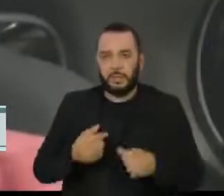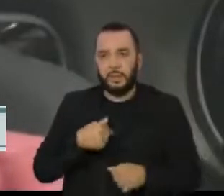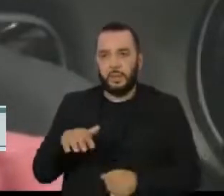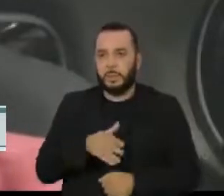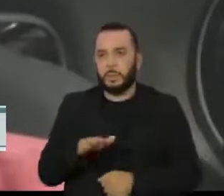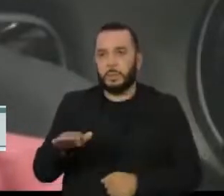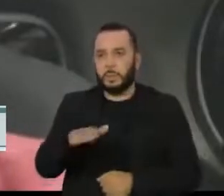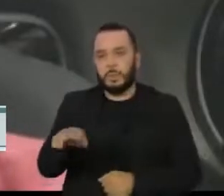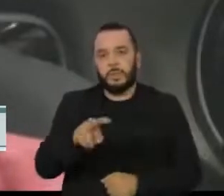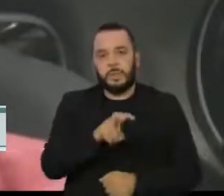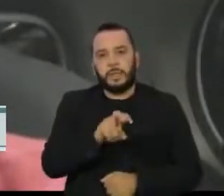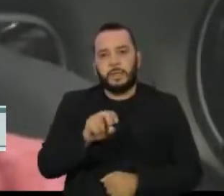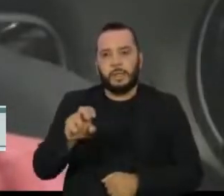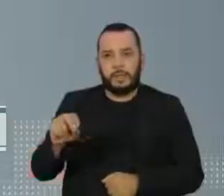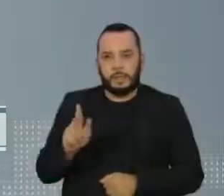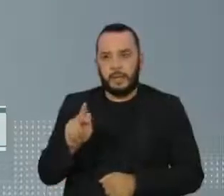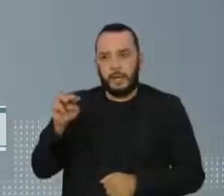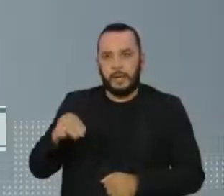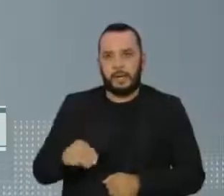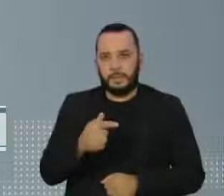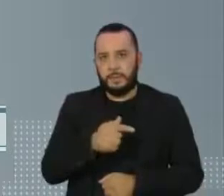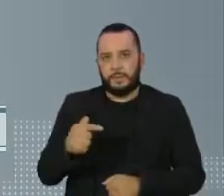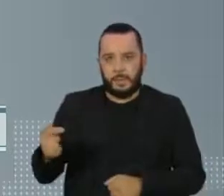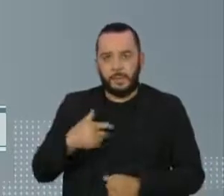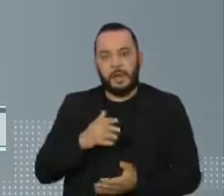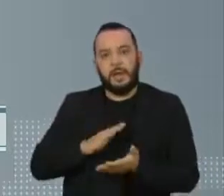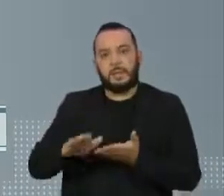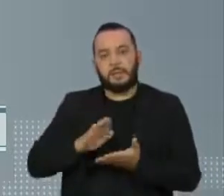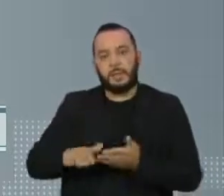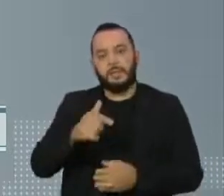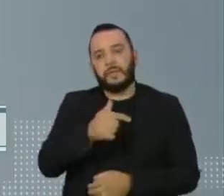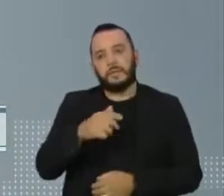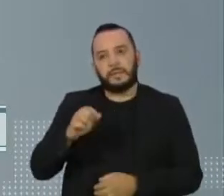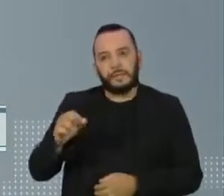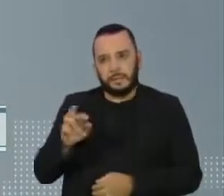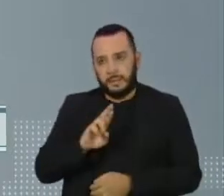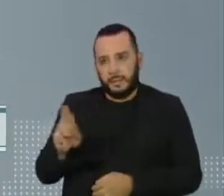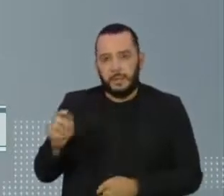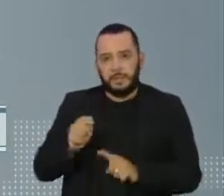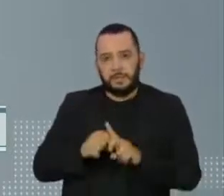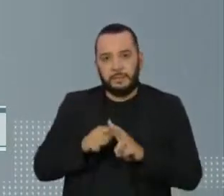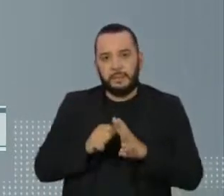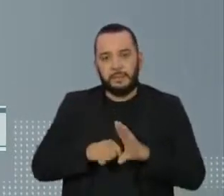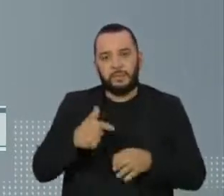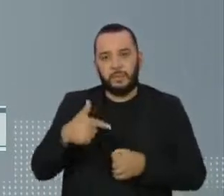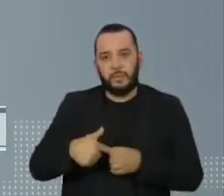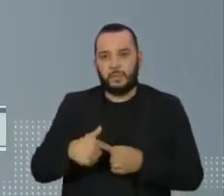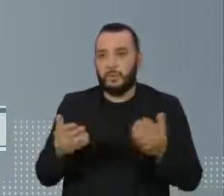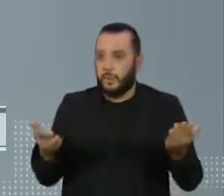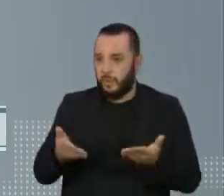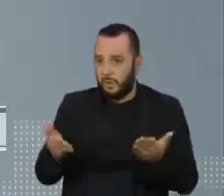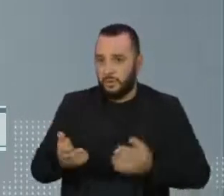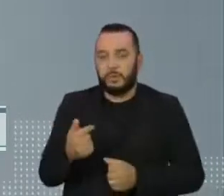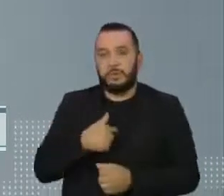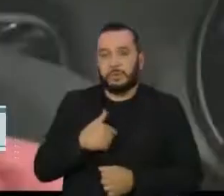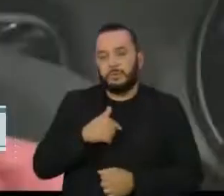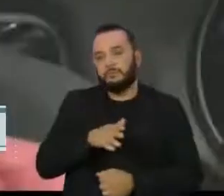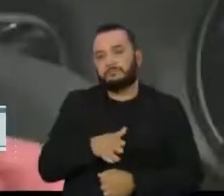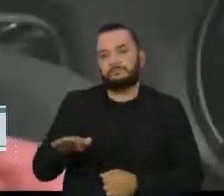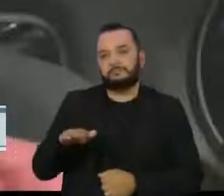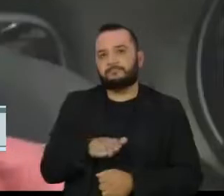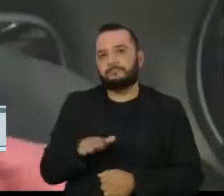lá, coisa de 500 quilômetros por semana e gastava 700 reais por mês, vai, de combustível. Hoje eu estou rodando